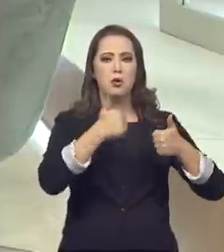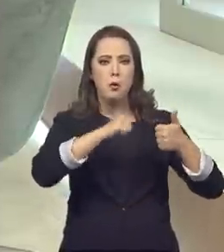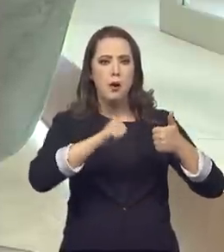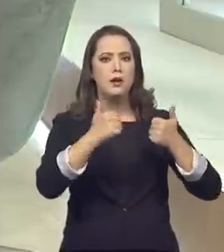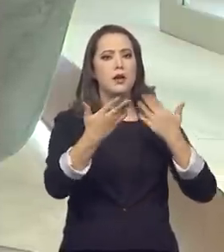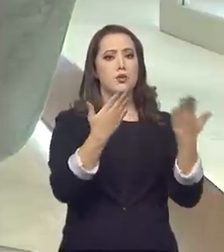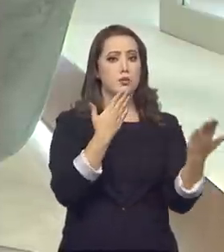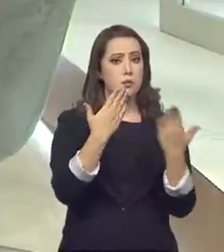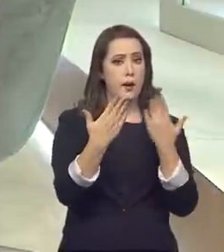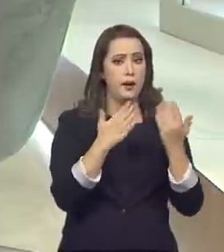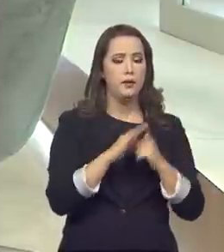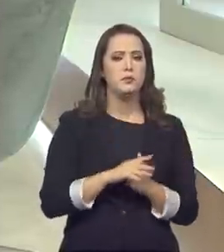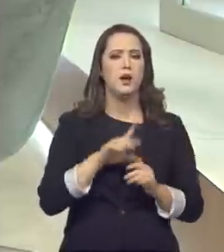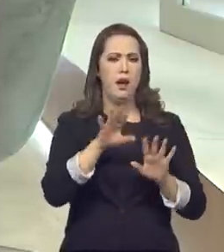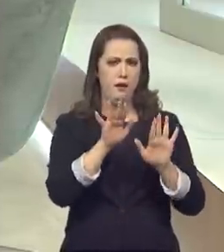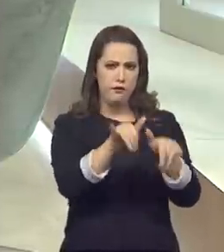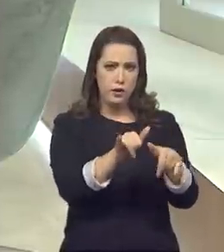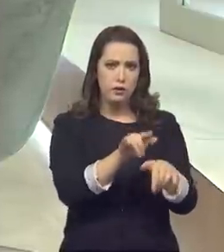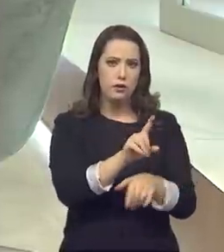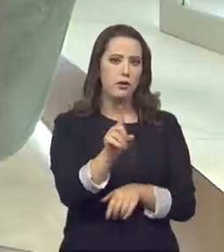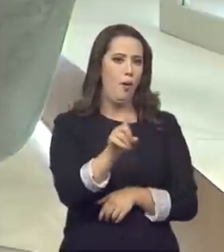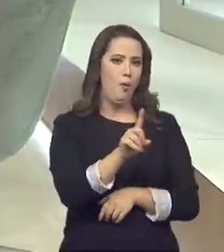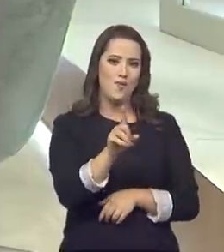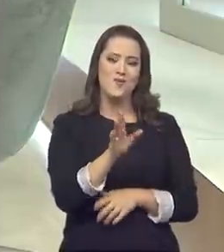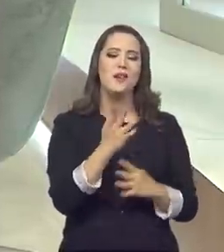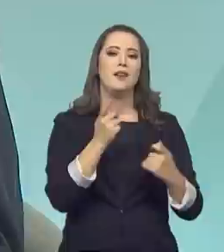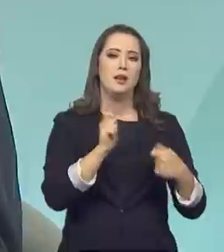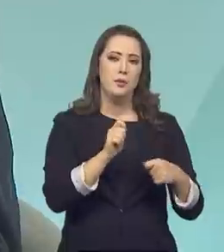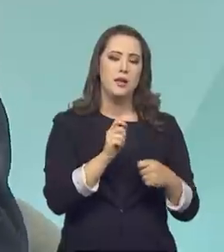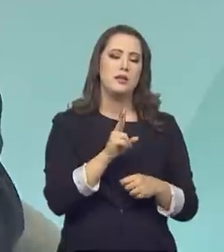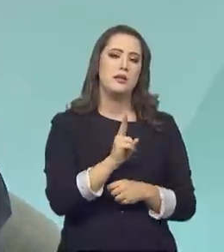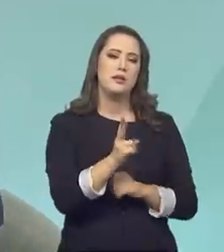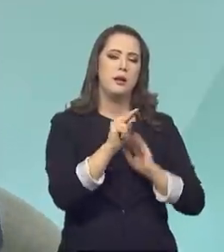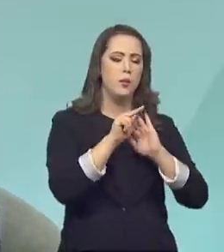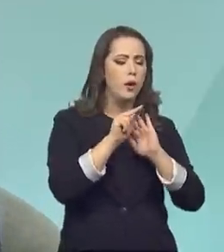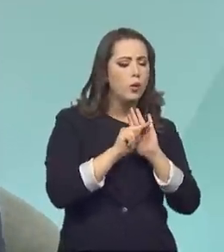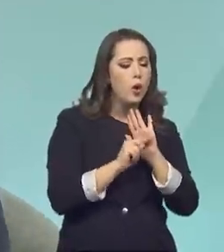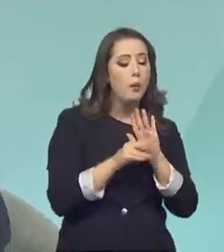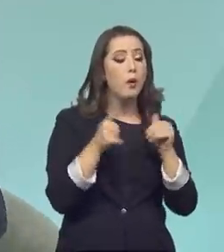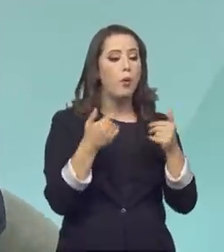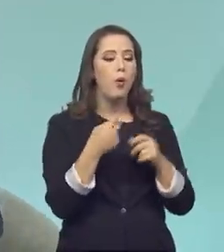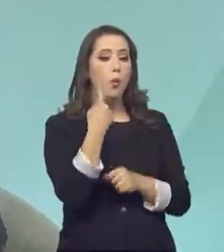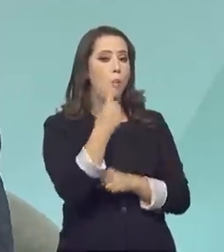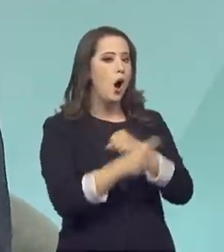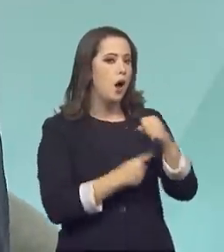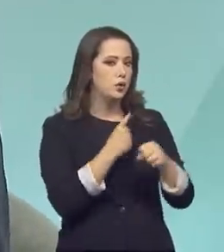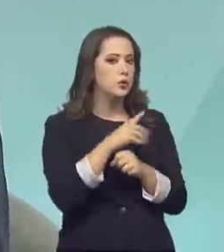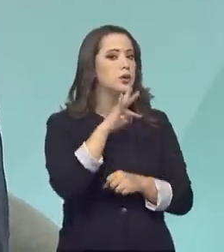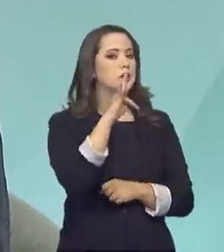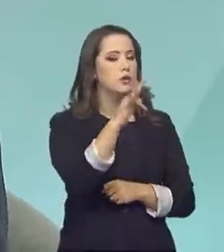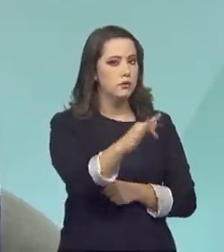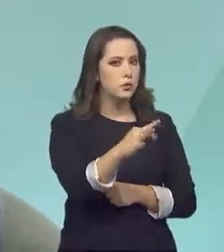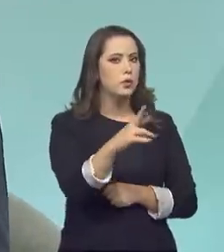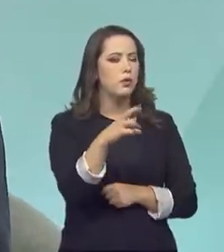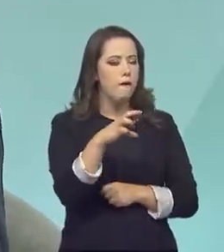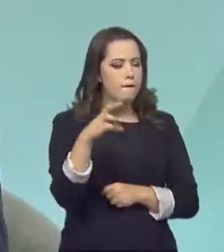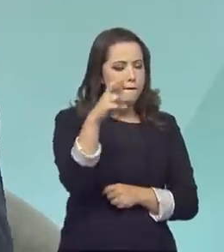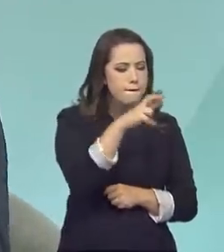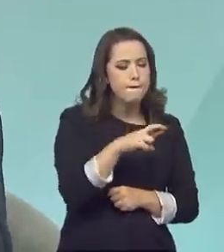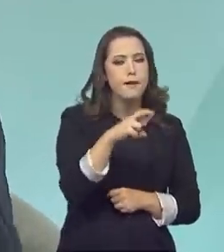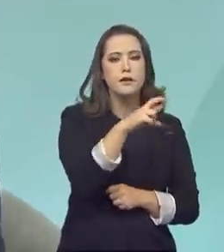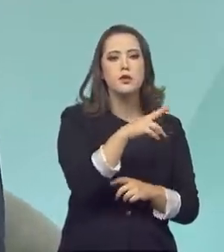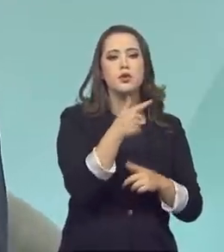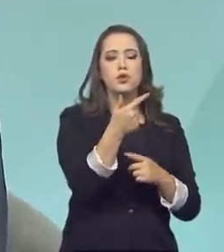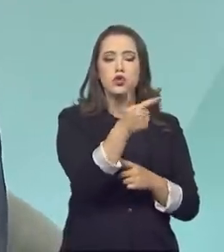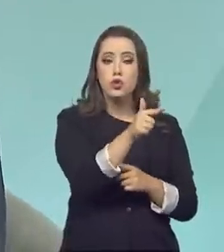Periodicamente, dependendo do regulamento de ano em ano, dois em dois anos, o Inmetro volta lá, faz uma nova verificação para ver se eles